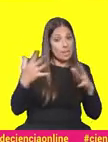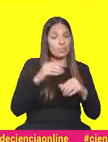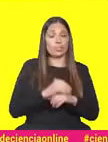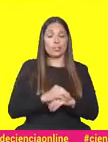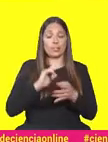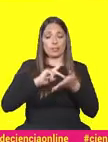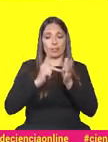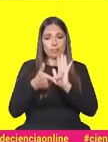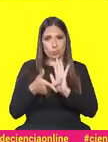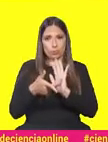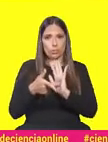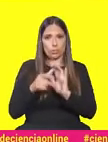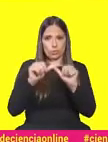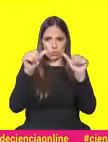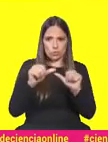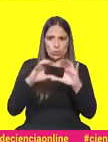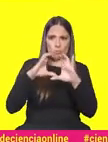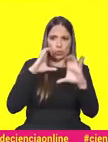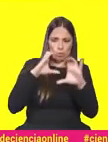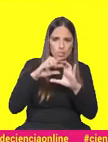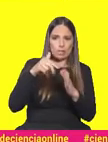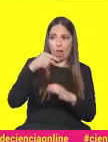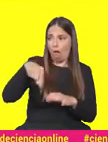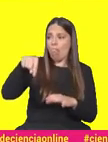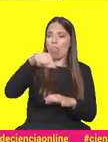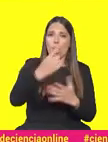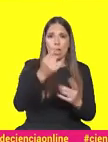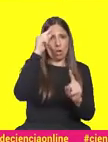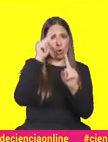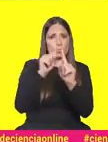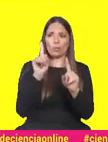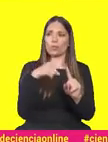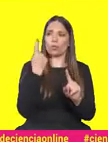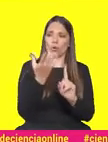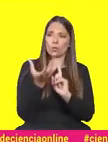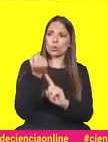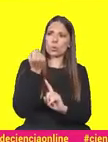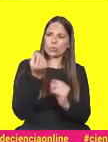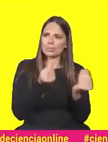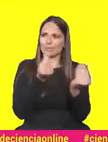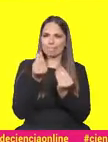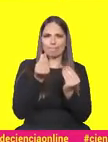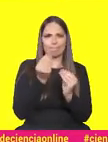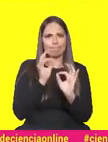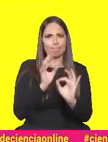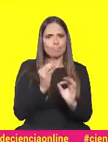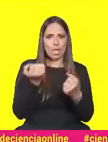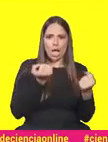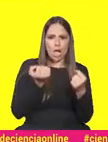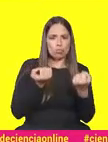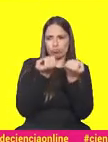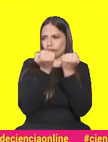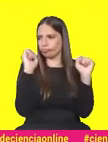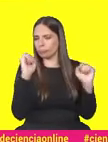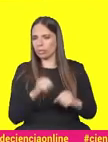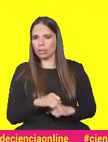As tecnologias e os sistemas de comunicação estão presentes, para nós podermos ter algo tão crítico como carros autónomos,